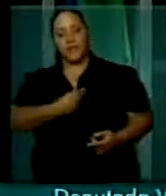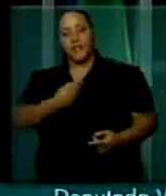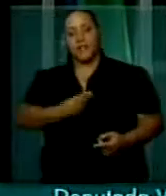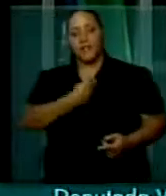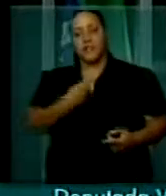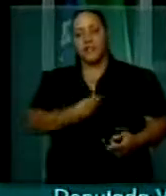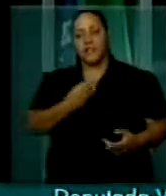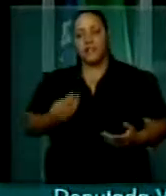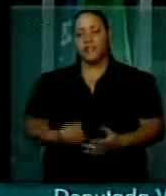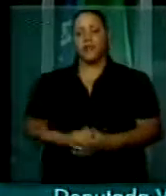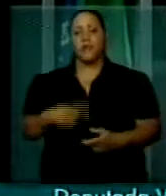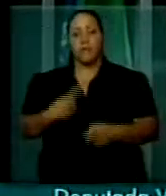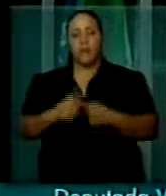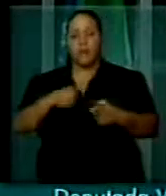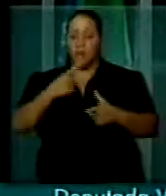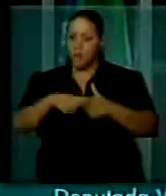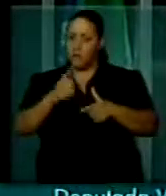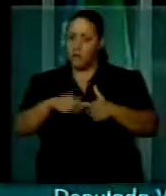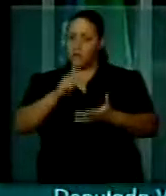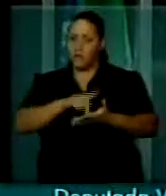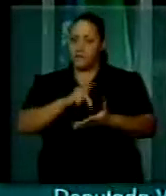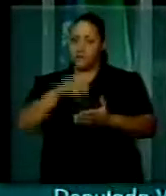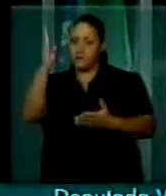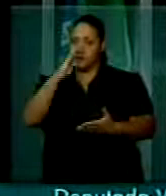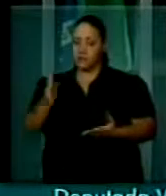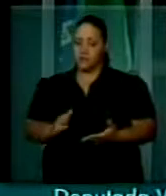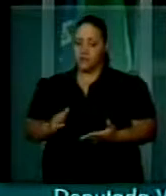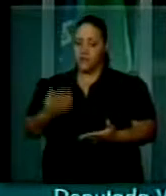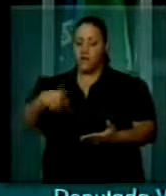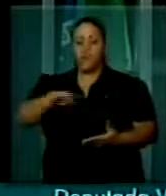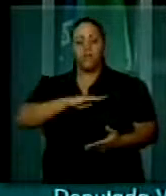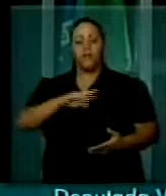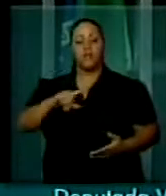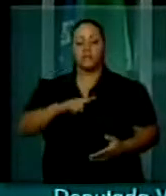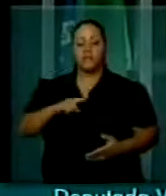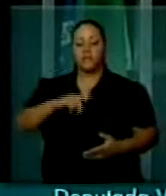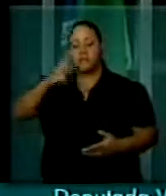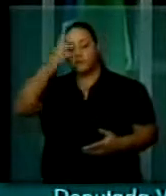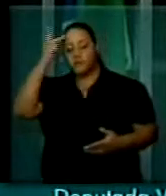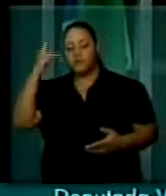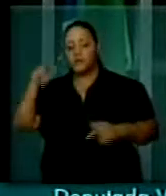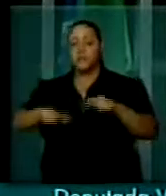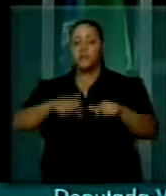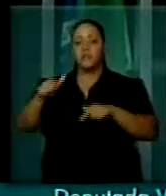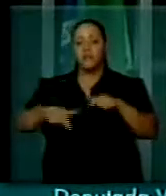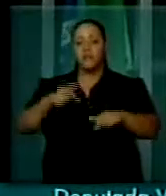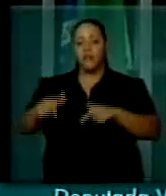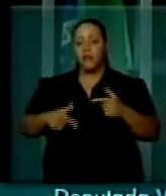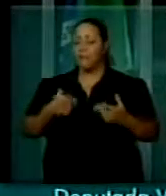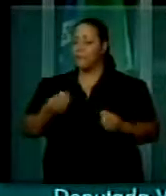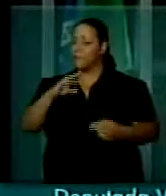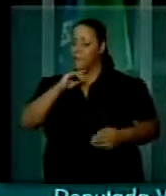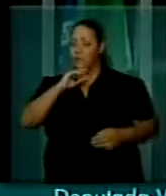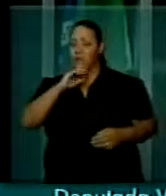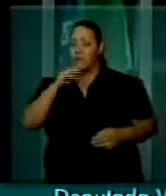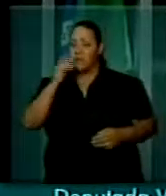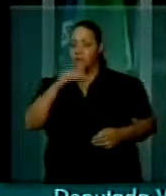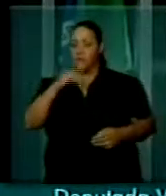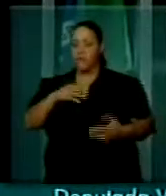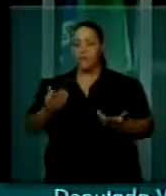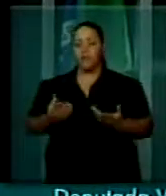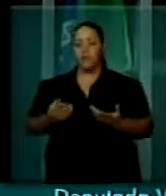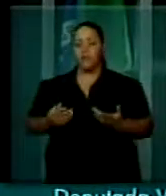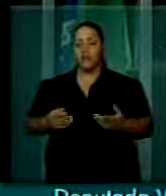se qualificarem, que é o problema sério do Brasil. Nós temos trabalhadores ainda com nível de qualificação muito precária, e mais tempo